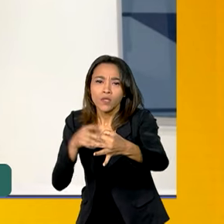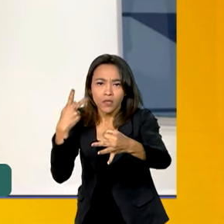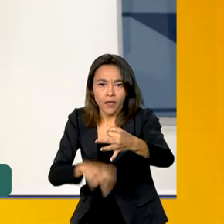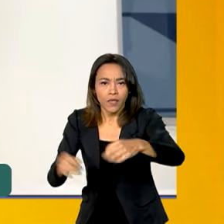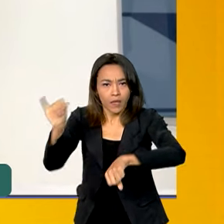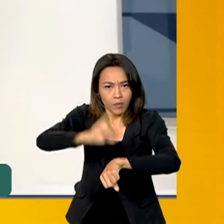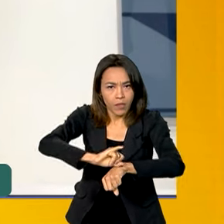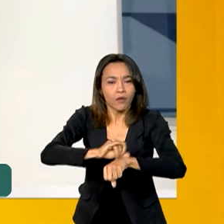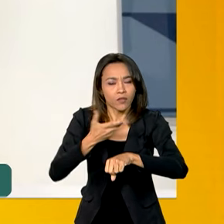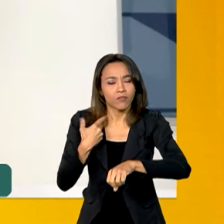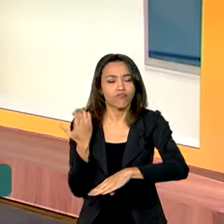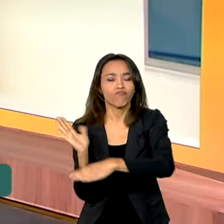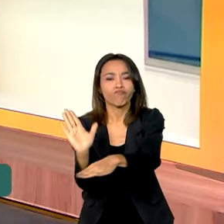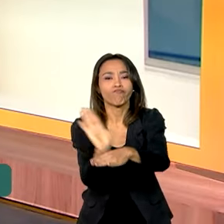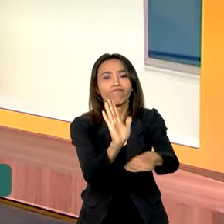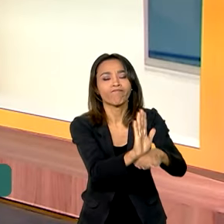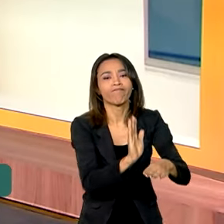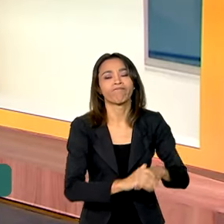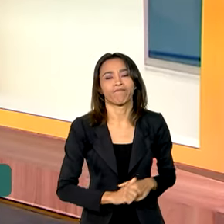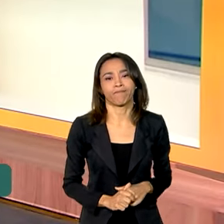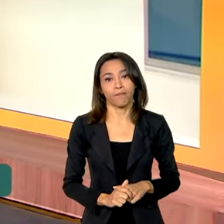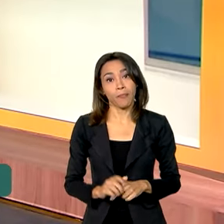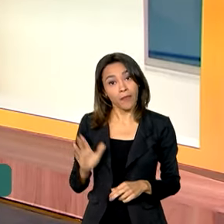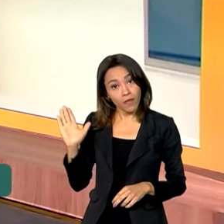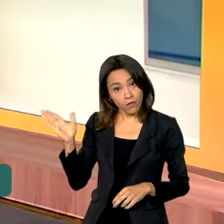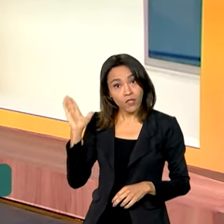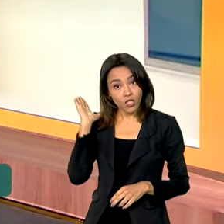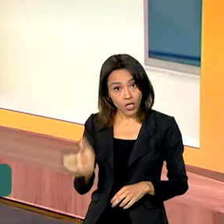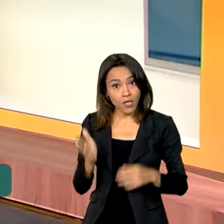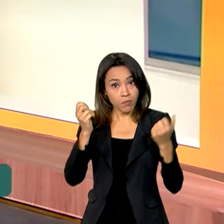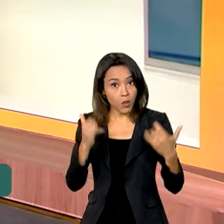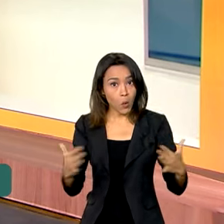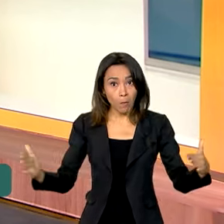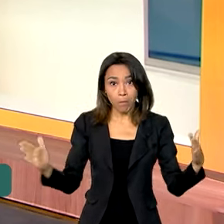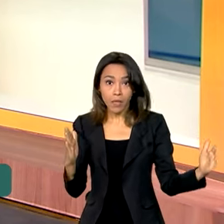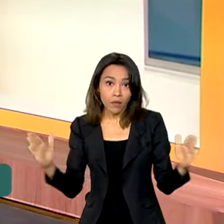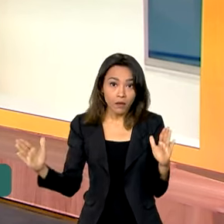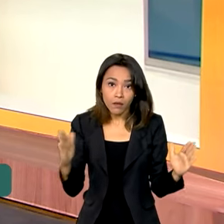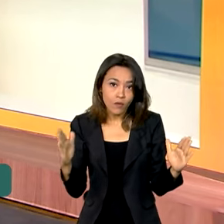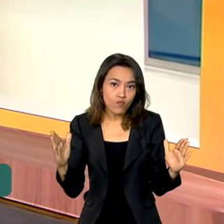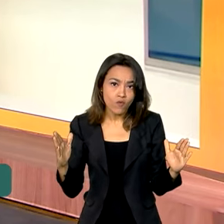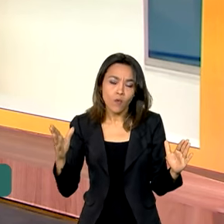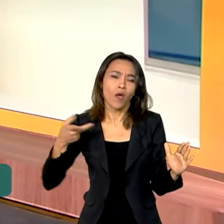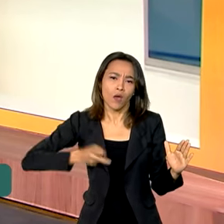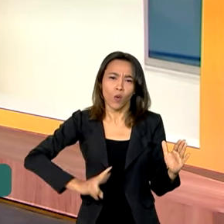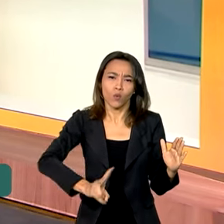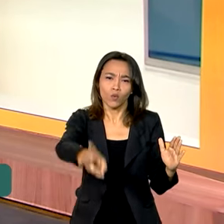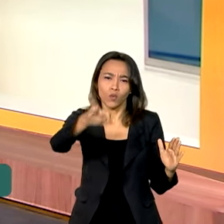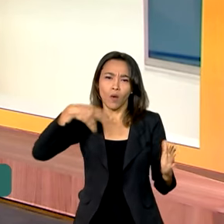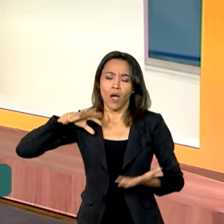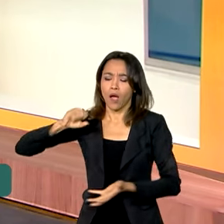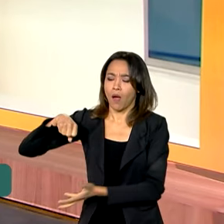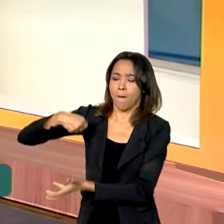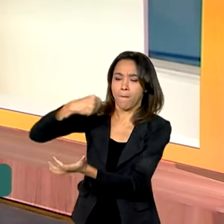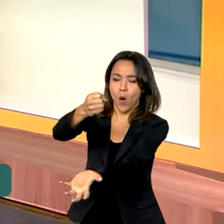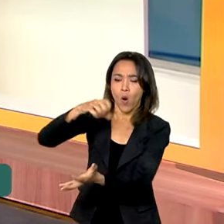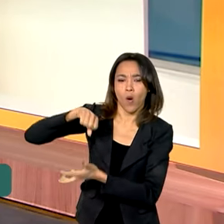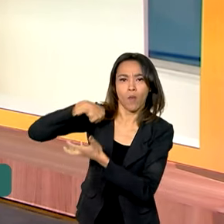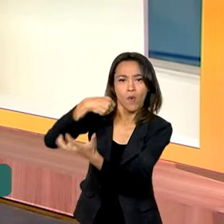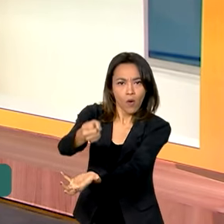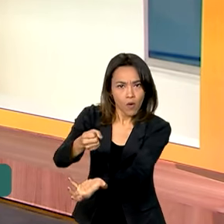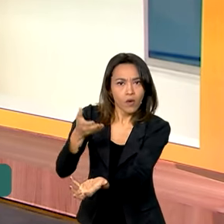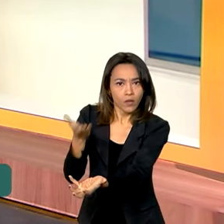e da capital. Então, como o senhor disse, não tem prazo, né? A intenção da Conab é continuar esse envio, porque até